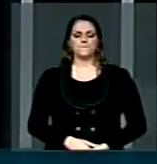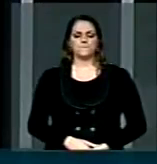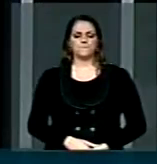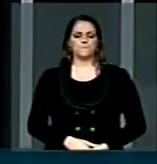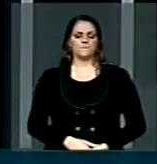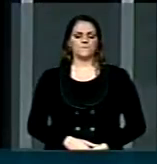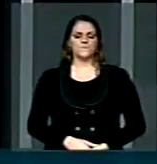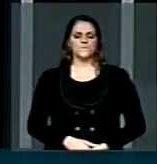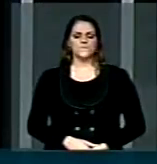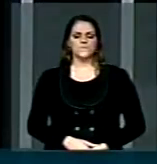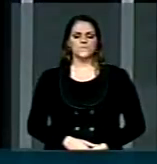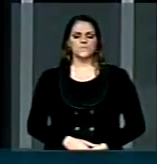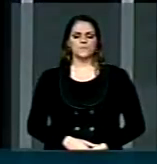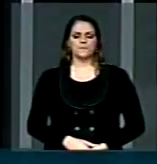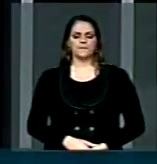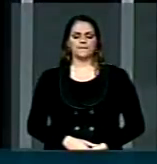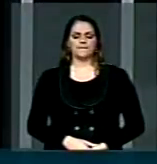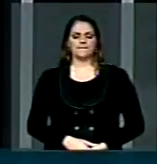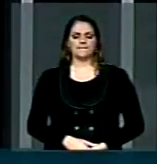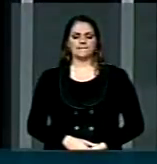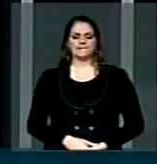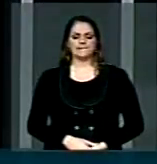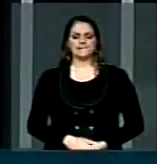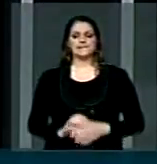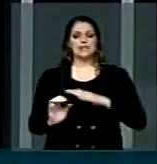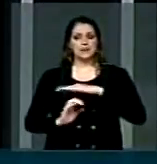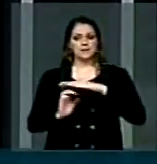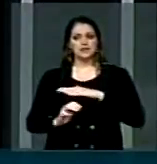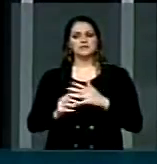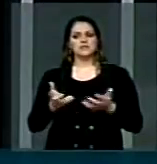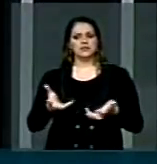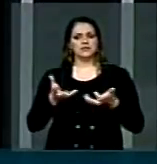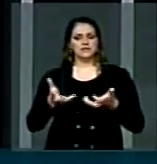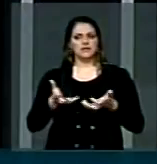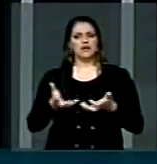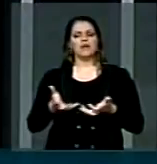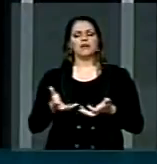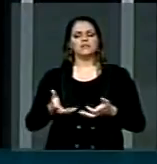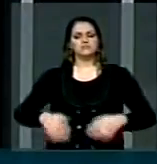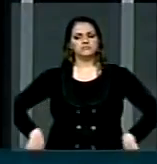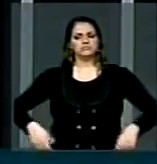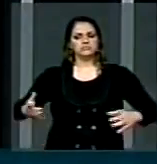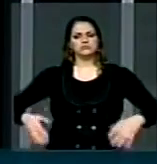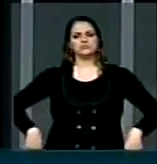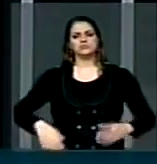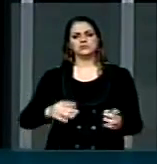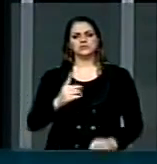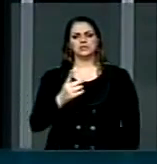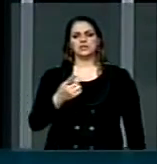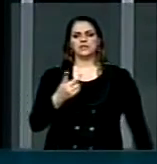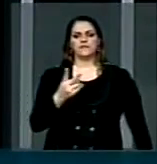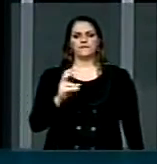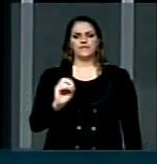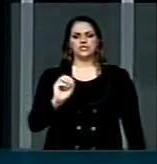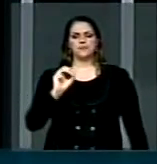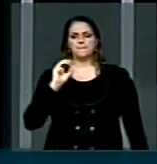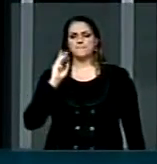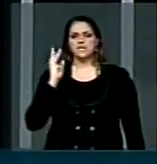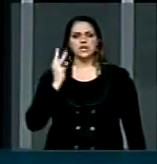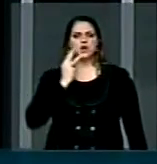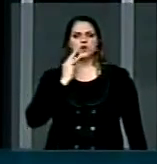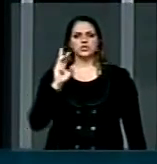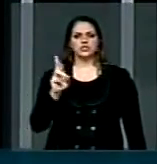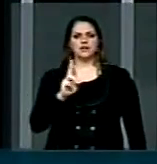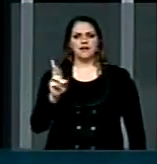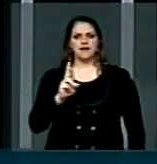A empresa pública está disposta a fazer o investimento da ordem de 120 milhões de reais na nossa